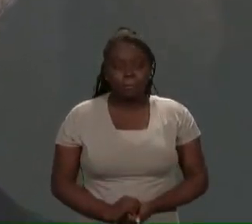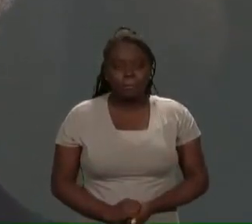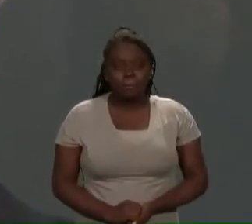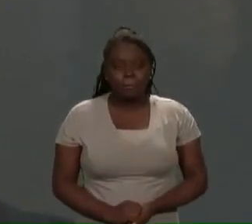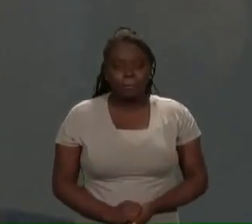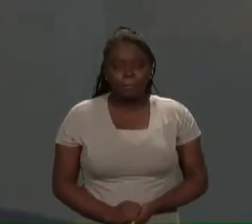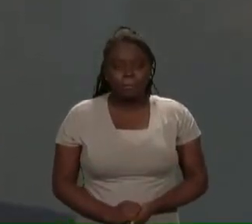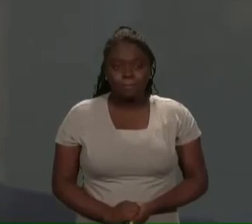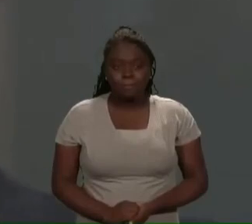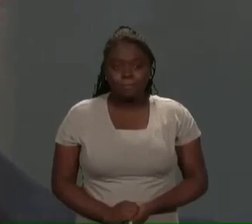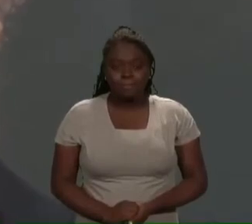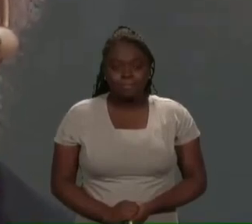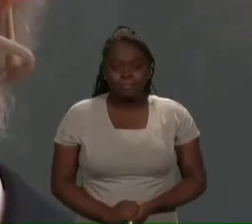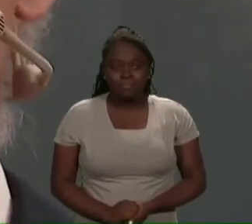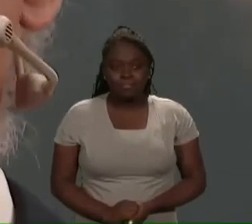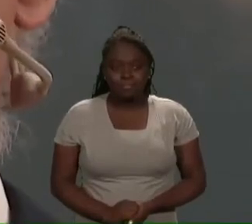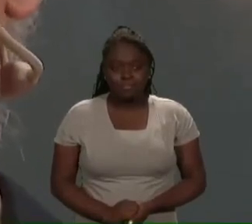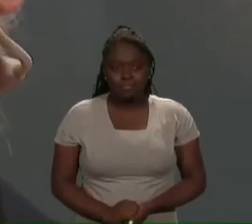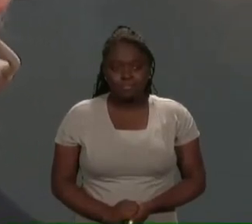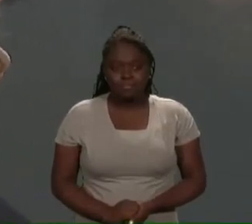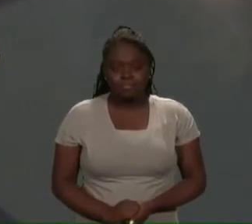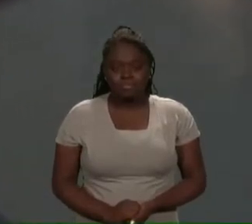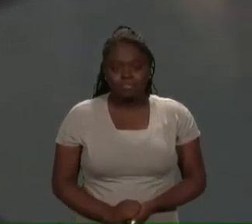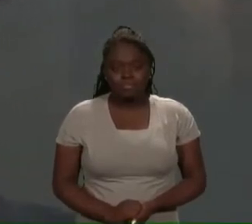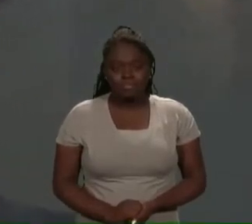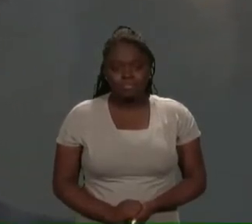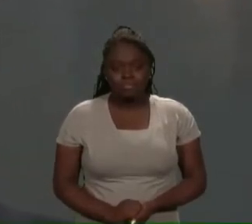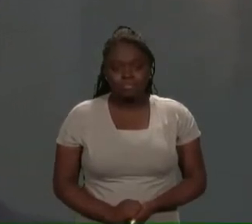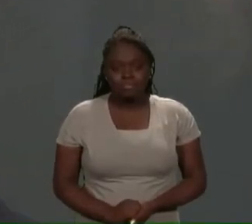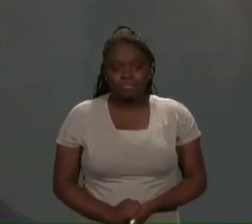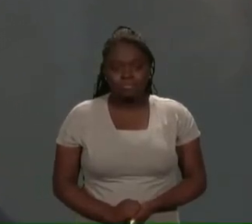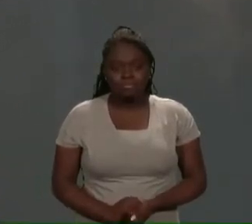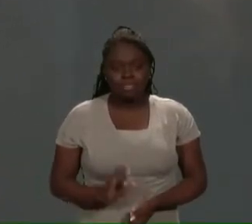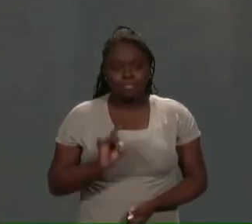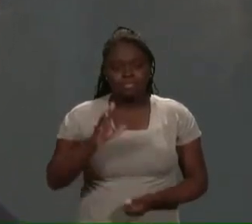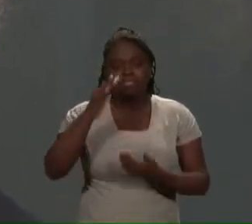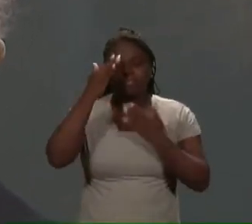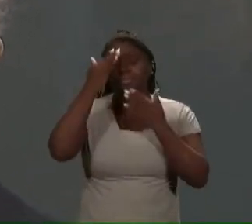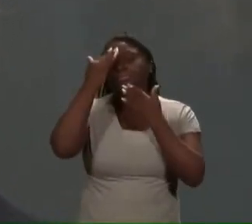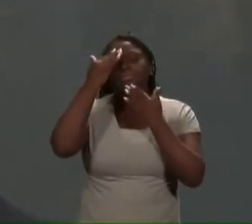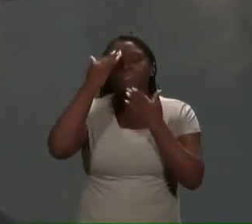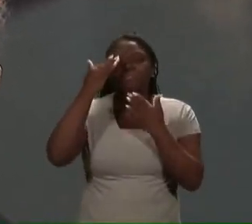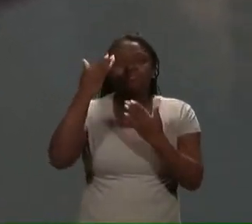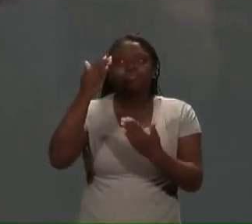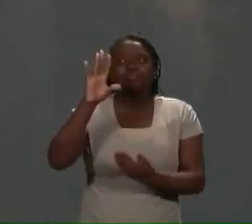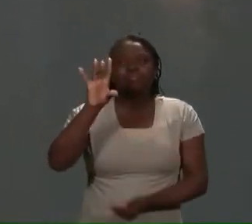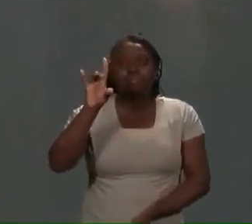Eu só tenho lembranças de gratidão a Deus. Pai só é isso.